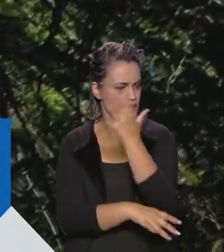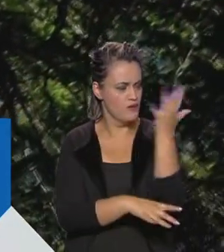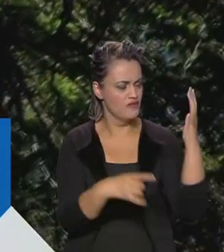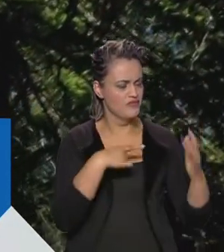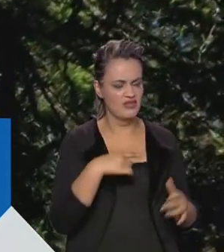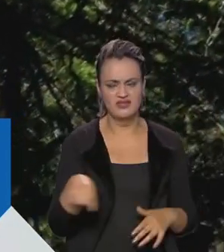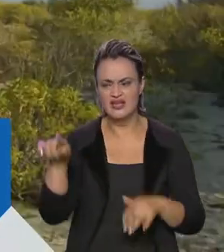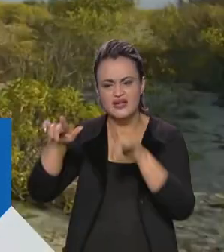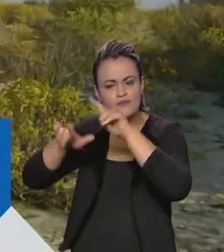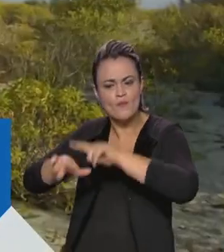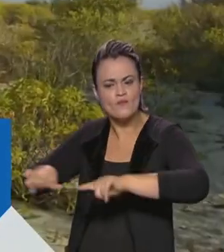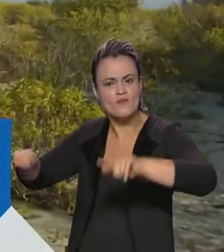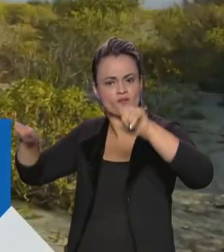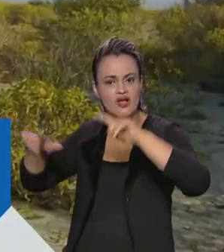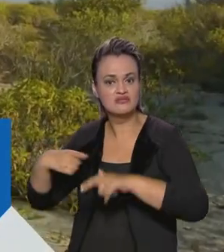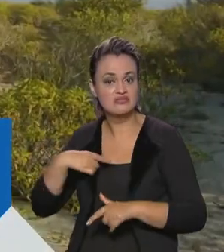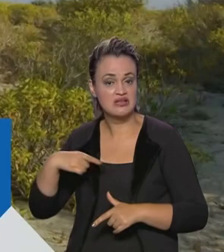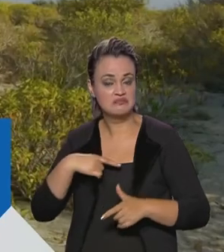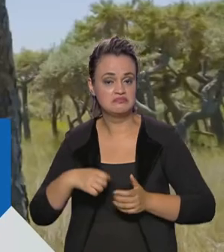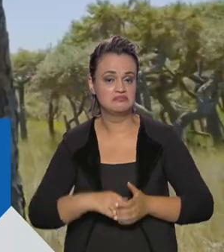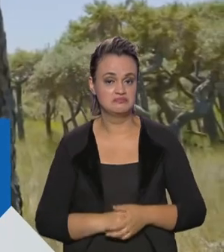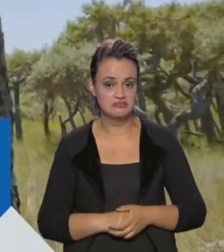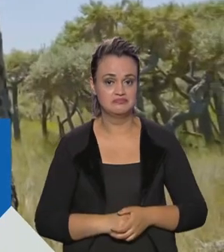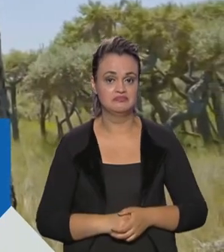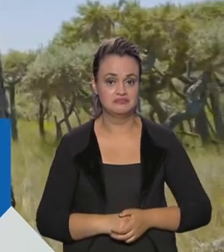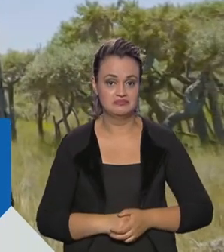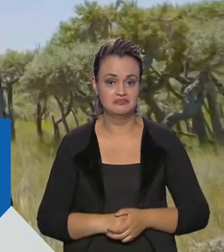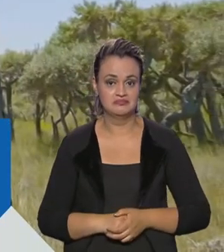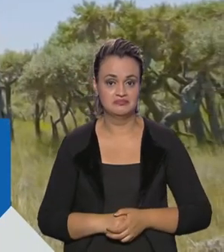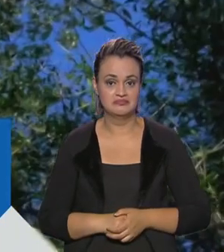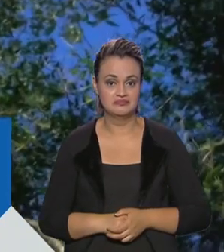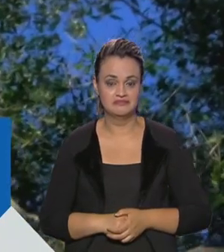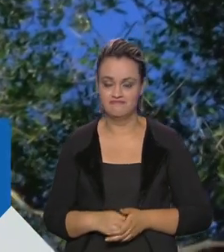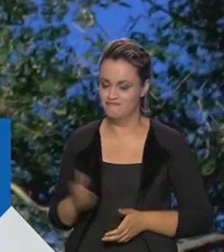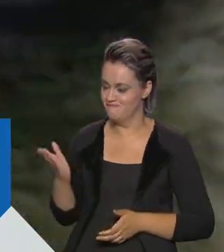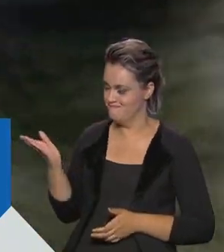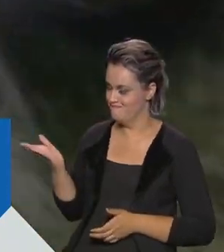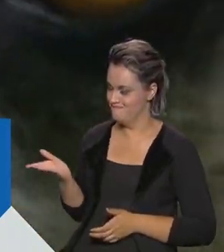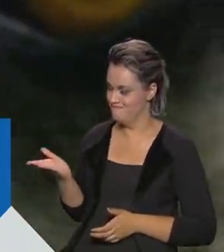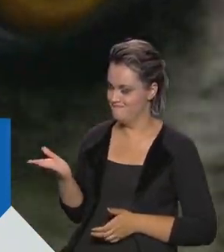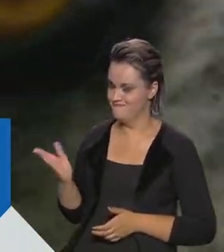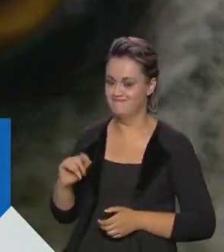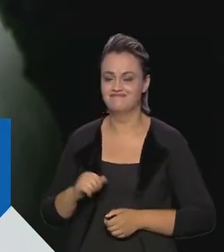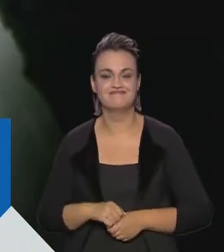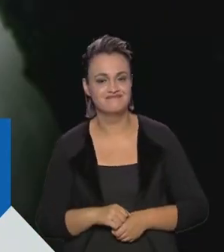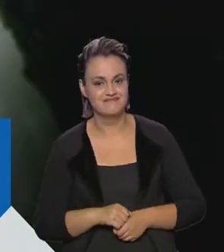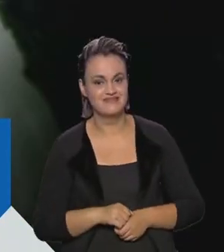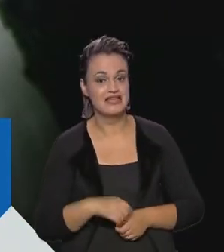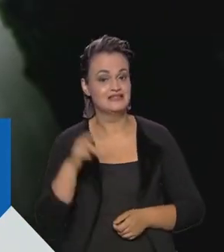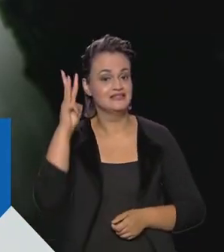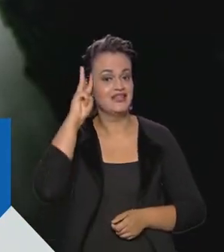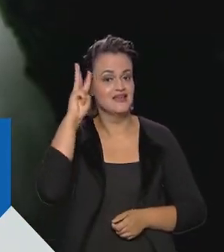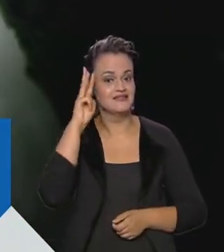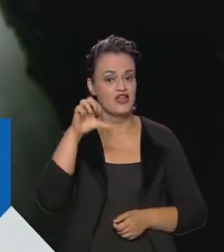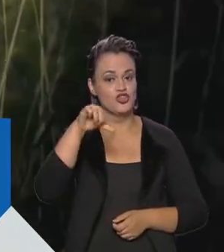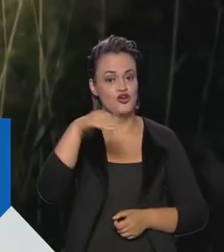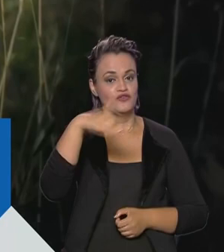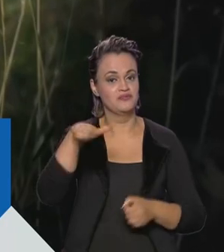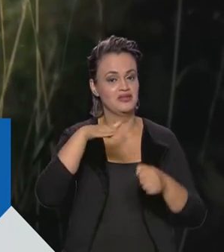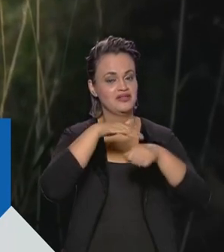florestas e de áridas planícies selvagens. Terra dos primatas. Terça,